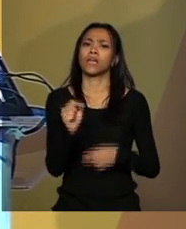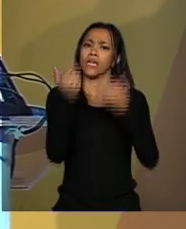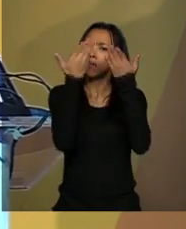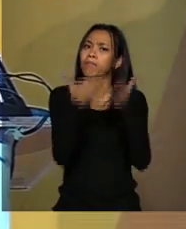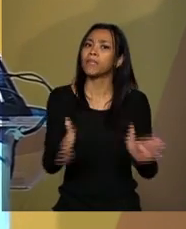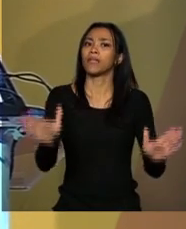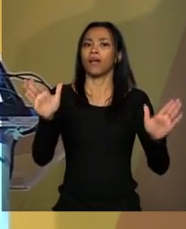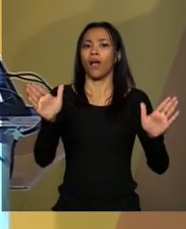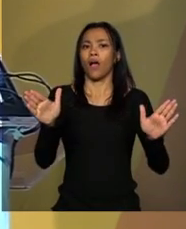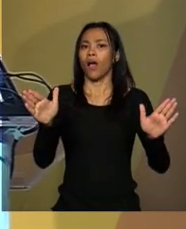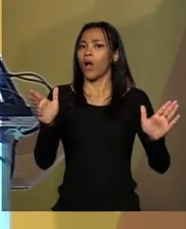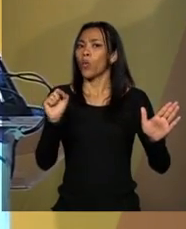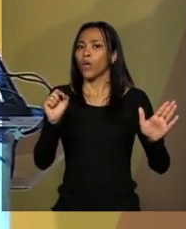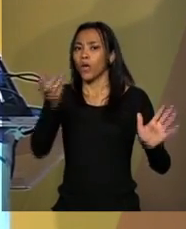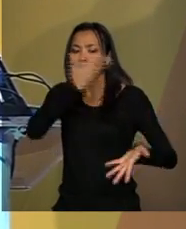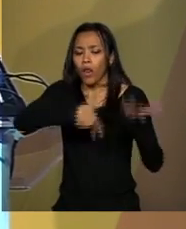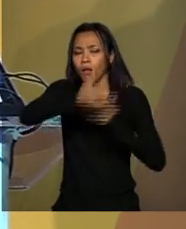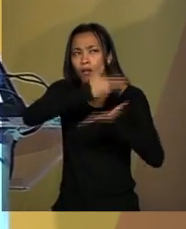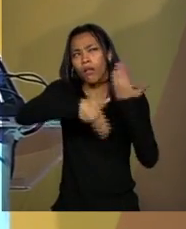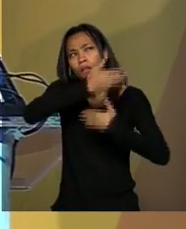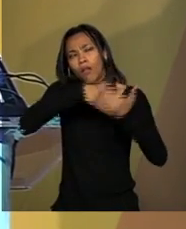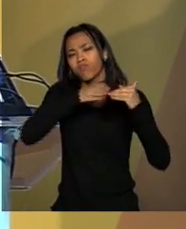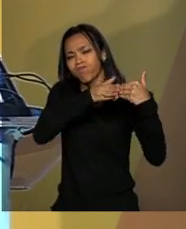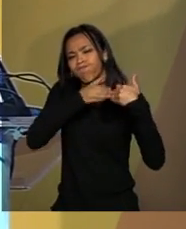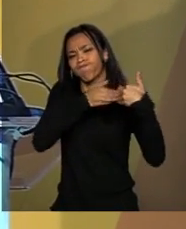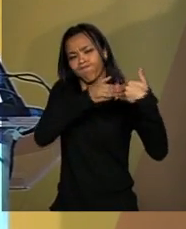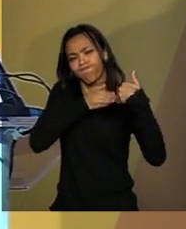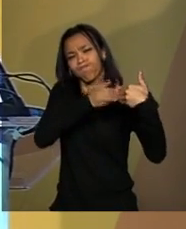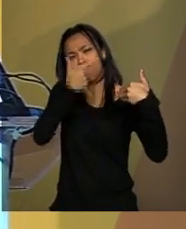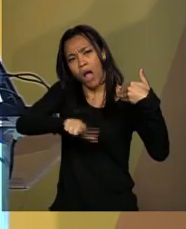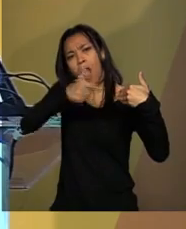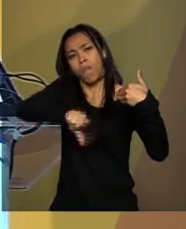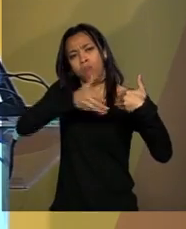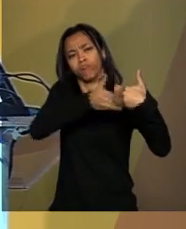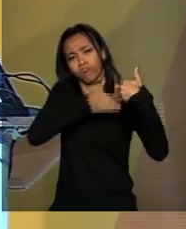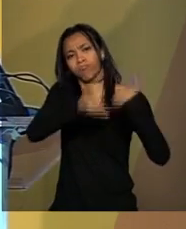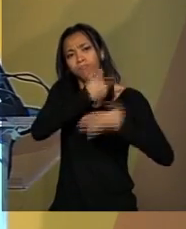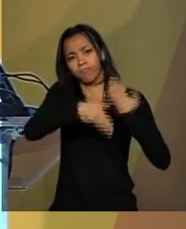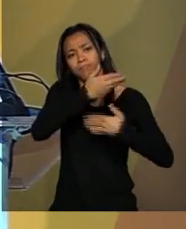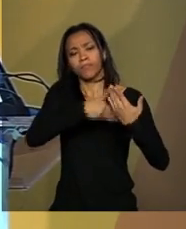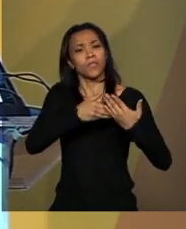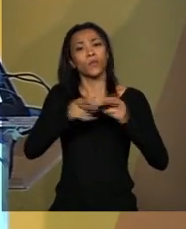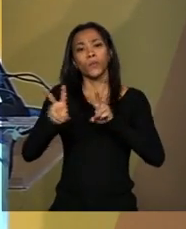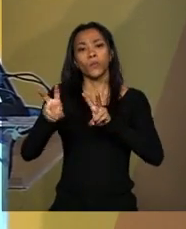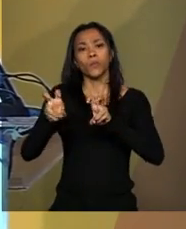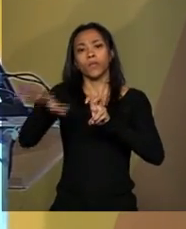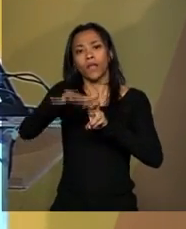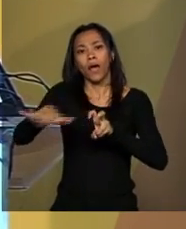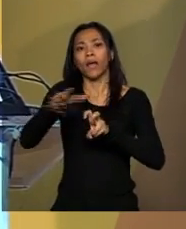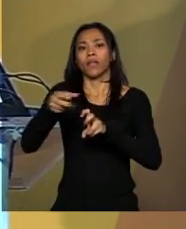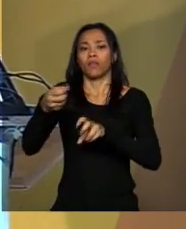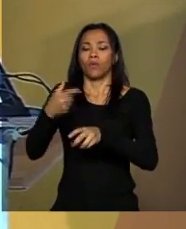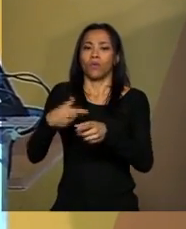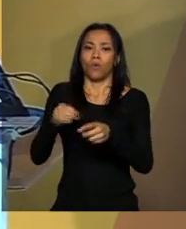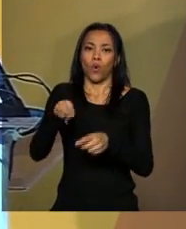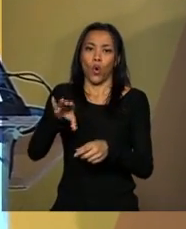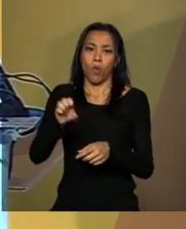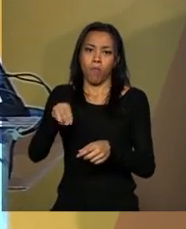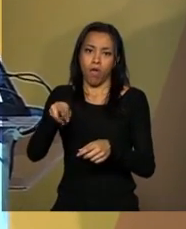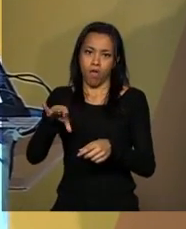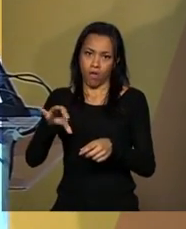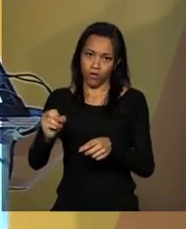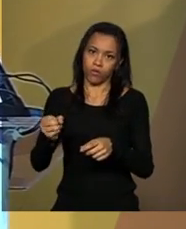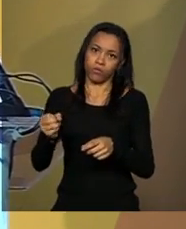cada vez mais nossas relações, dizer para vocês que tanto no que se refere ao comércio, das relações comerciais